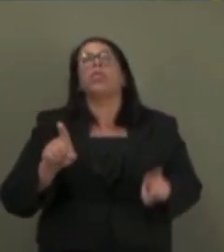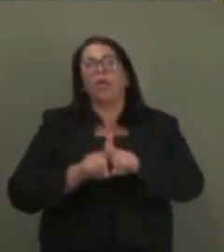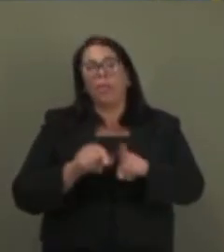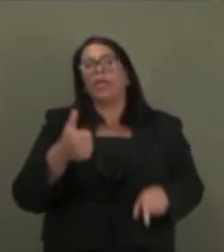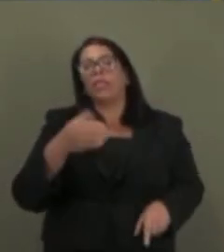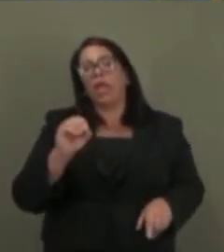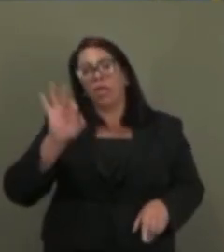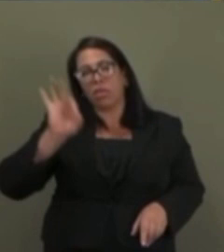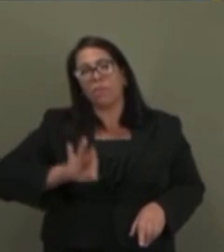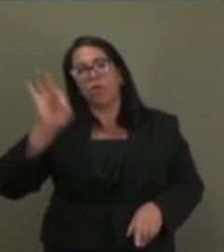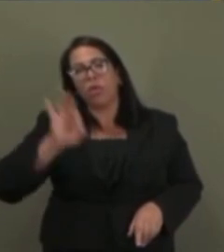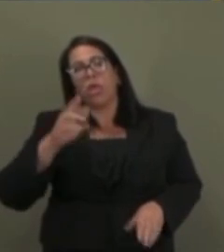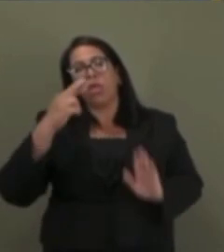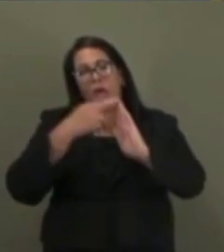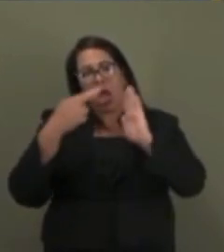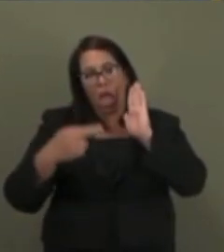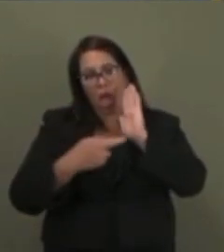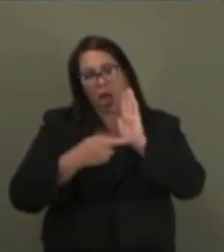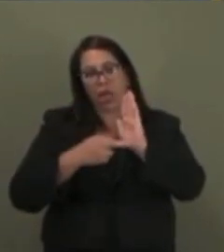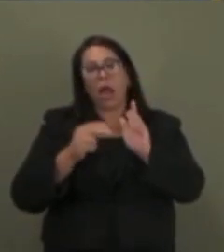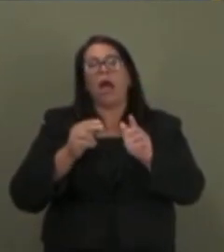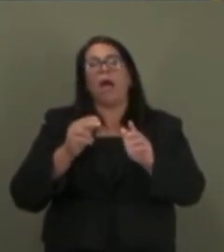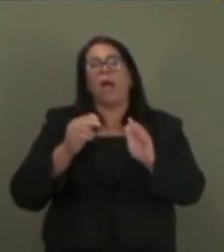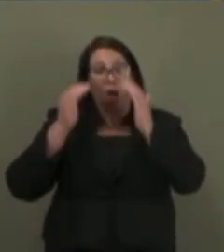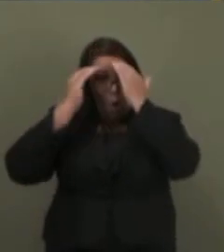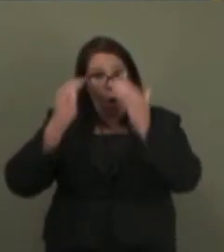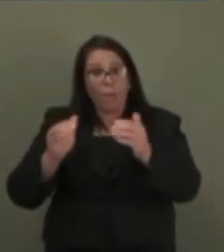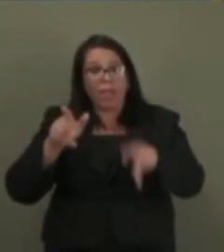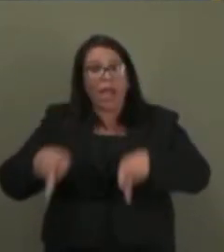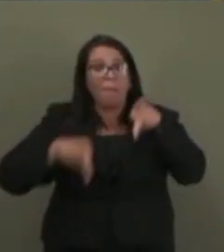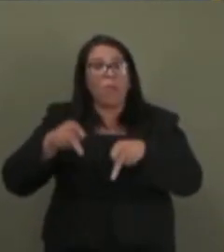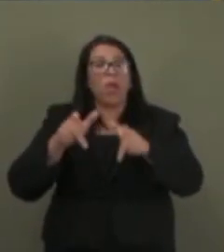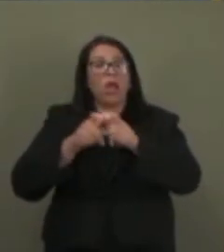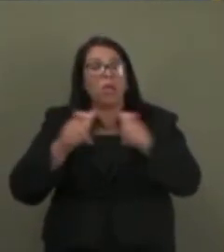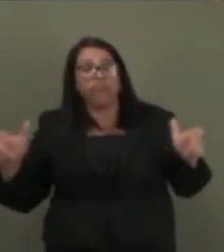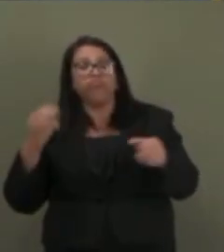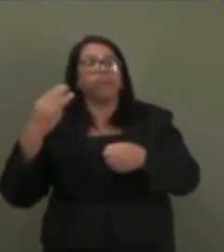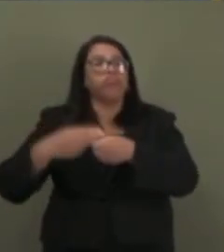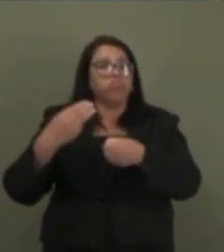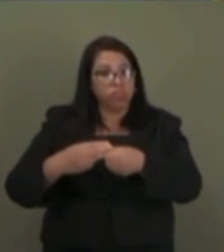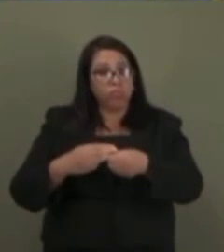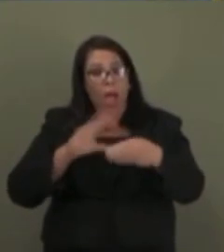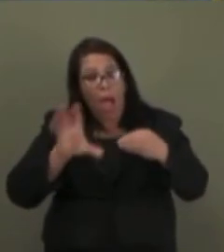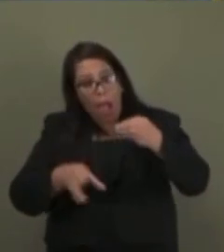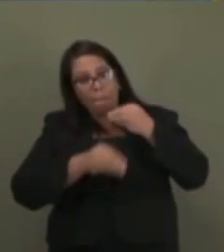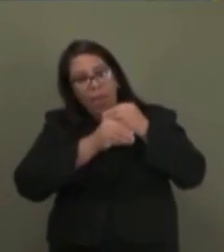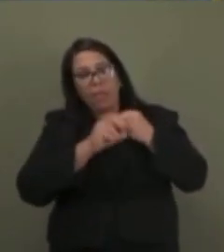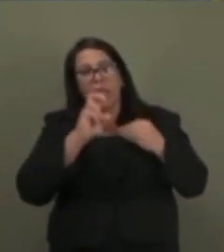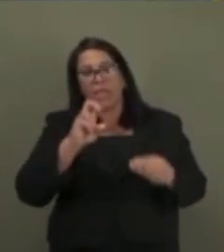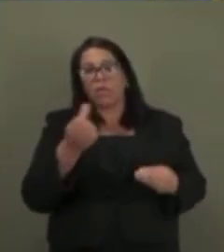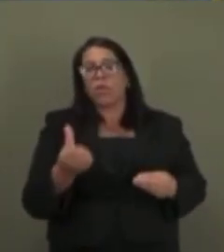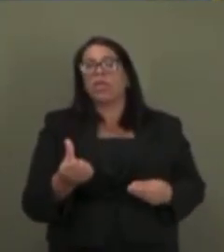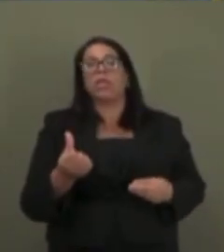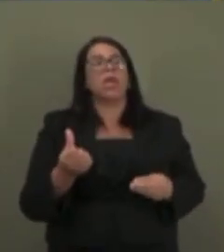% baseado nos critérios populacionais. O estudo do IPEA mostra que essa emenda, a Emenda 56,